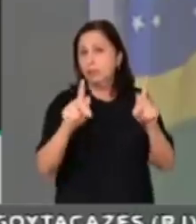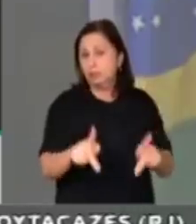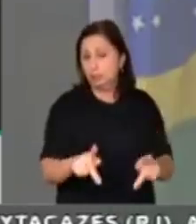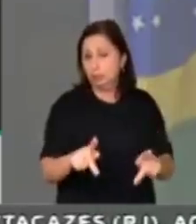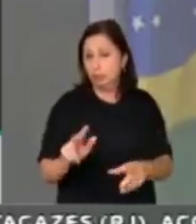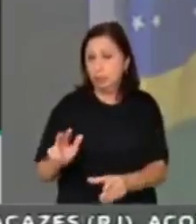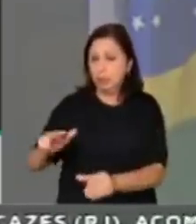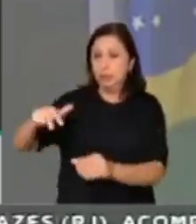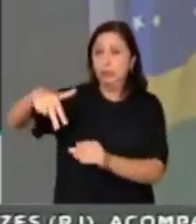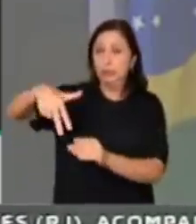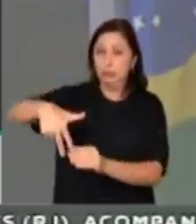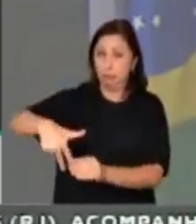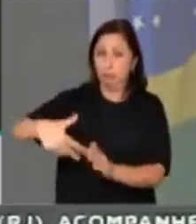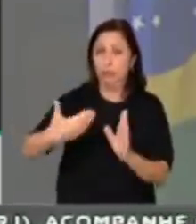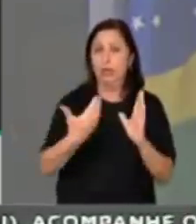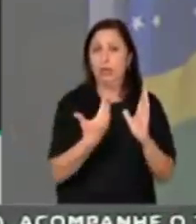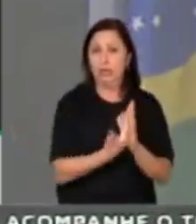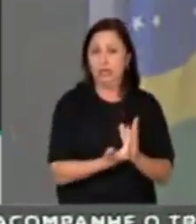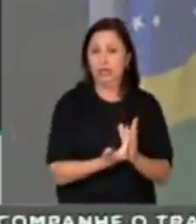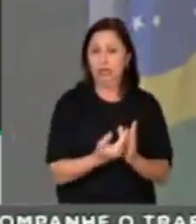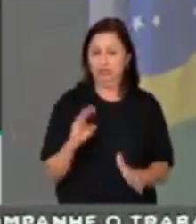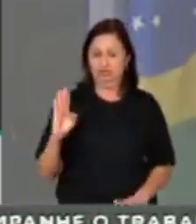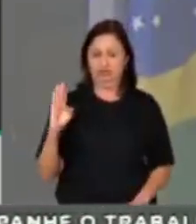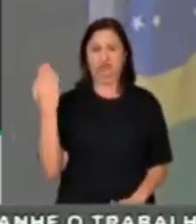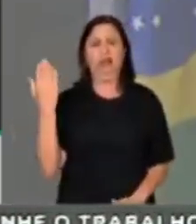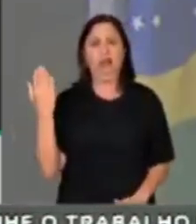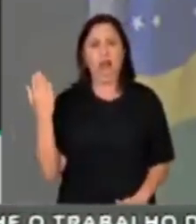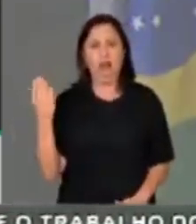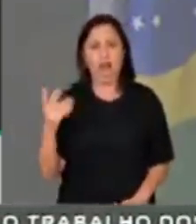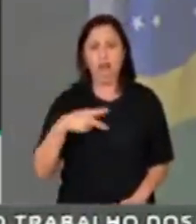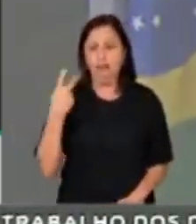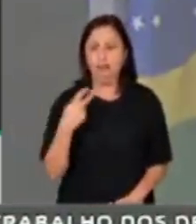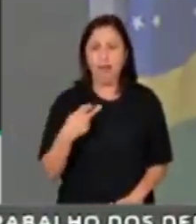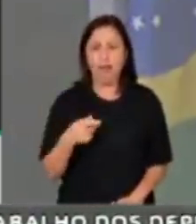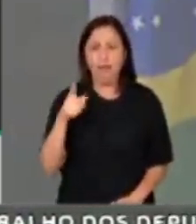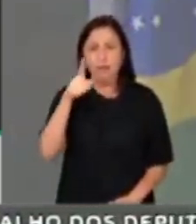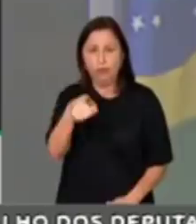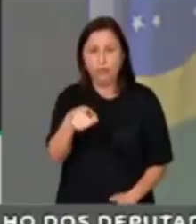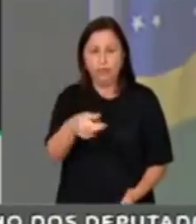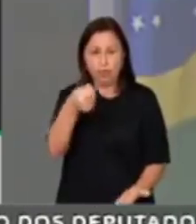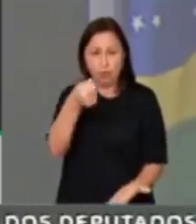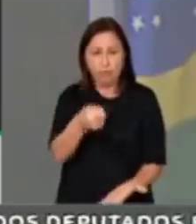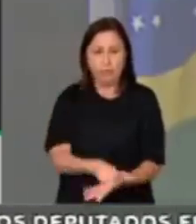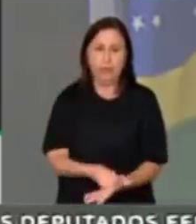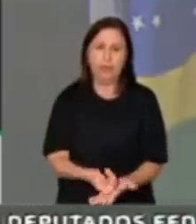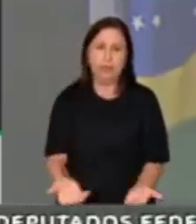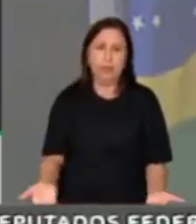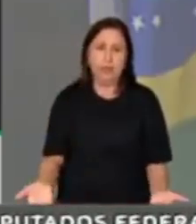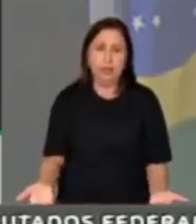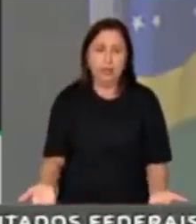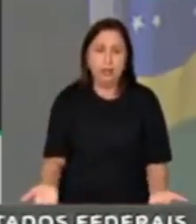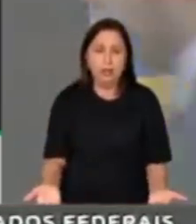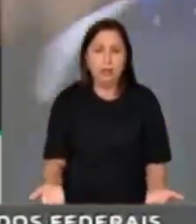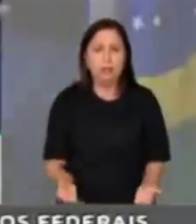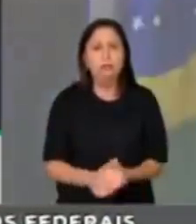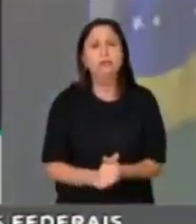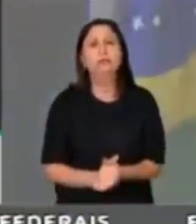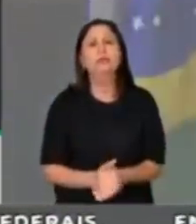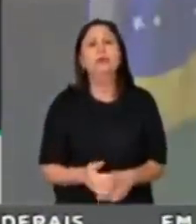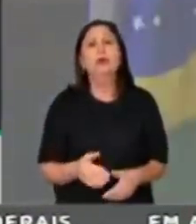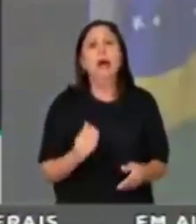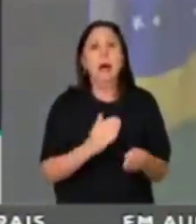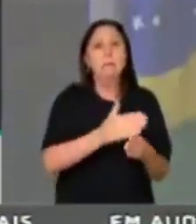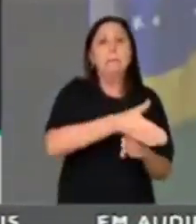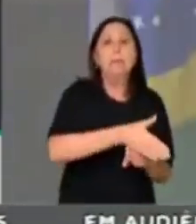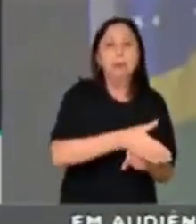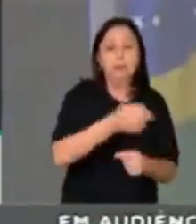parlamento, de maneira absolutamente hipócrita, para exigir que nós aprovemos a reforma, ou seja, governador do PT, do PDT, do